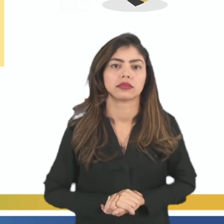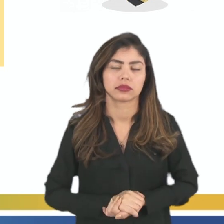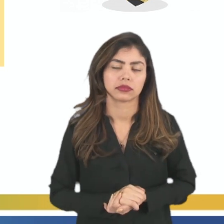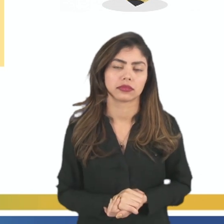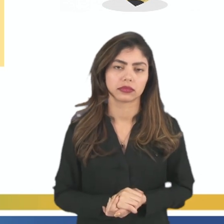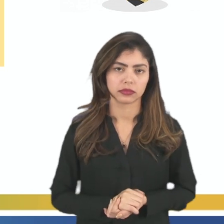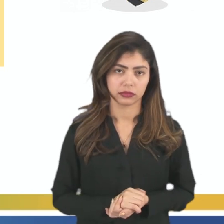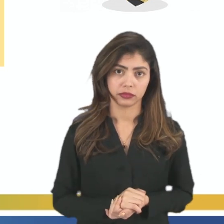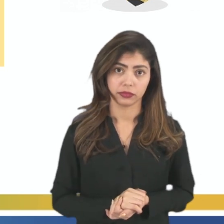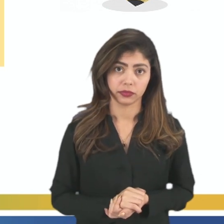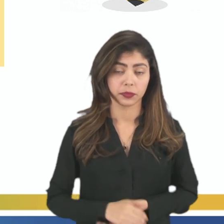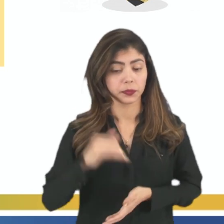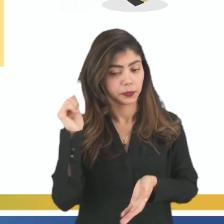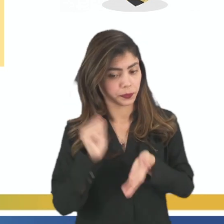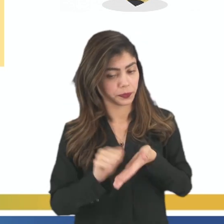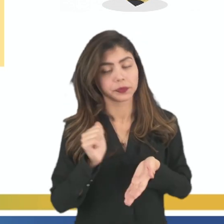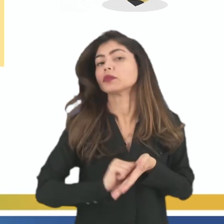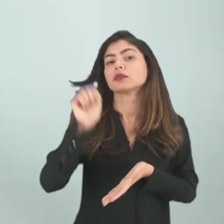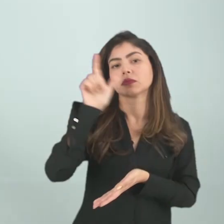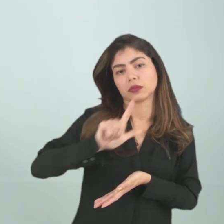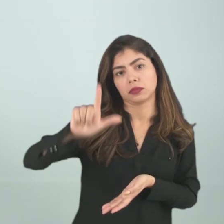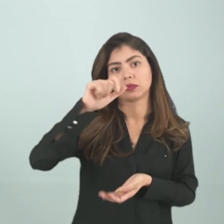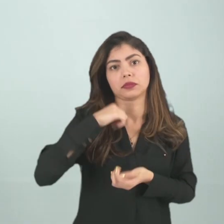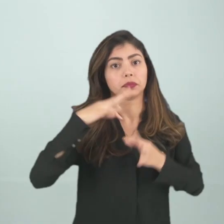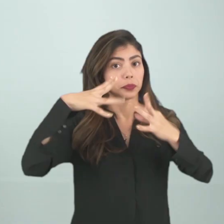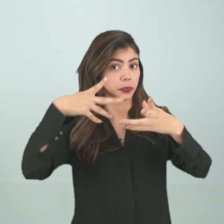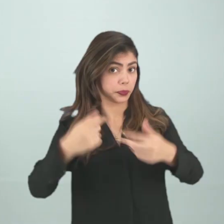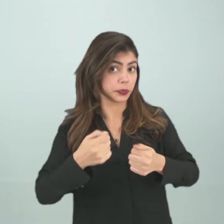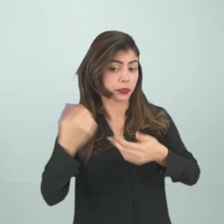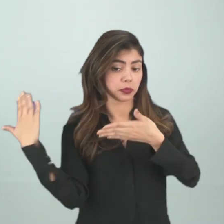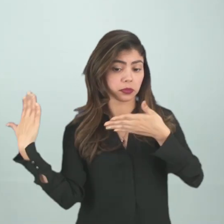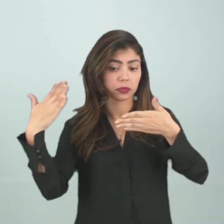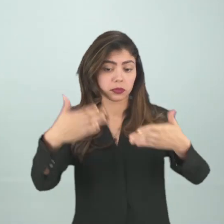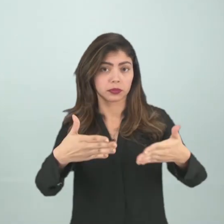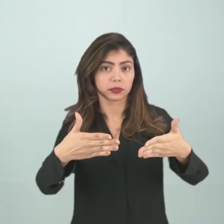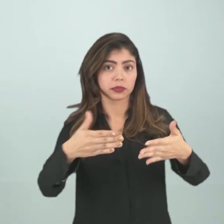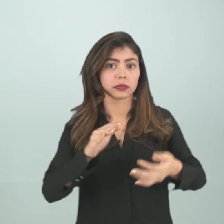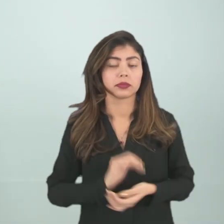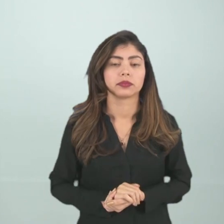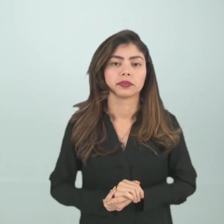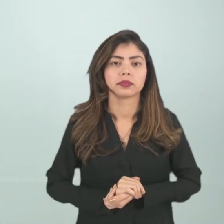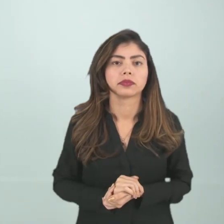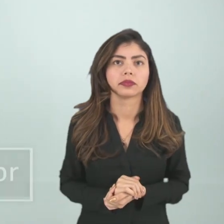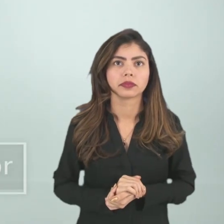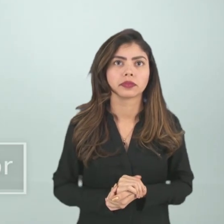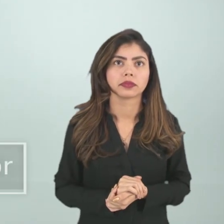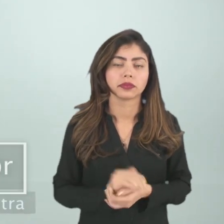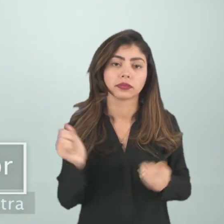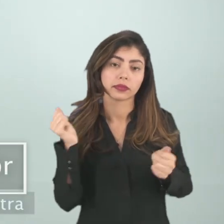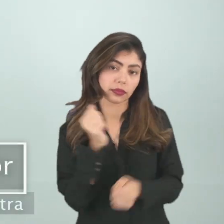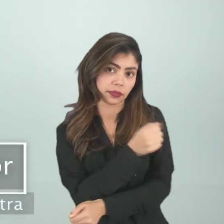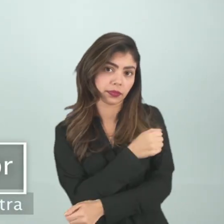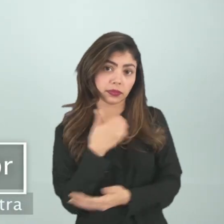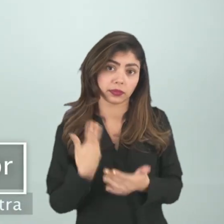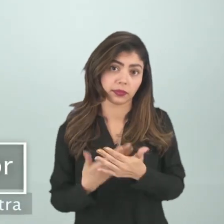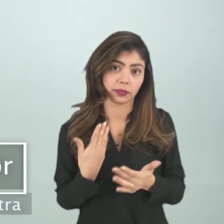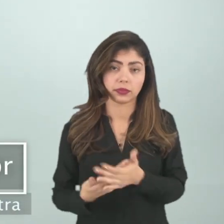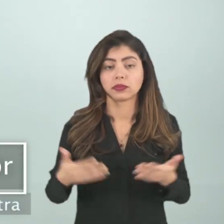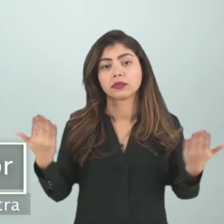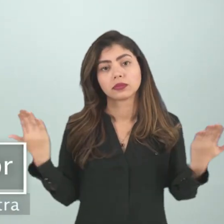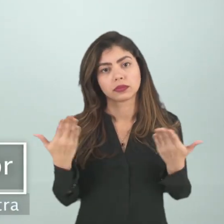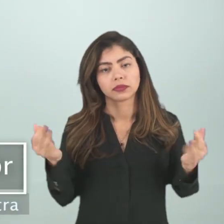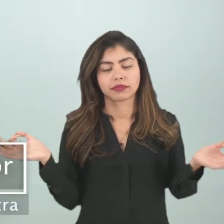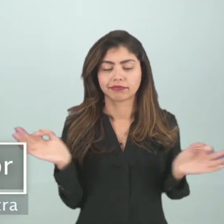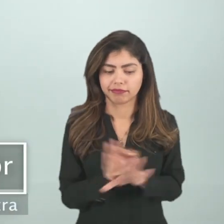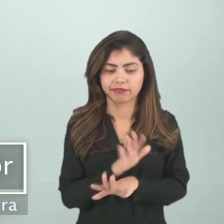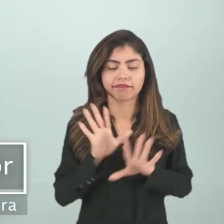-as. Então, essa memória, ela vai ter toda uma subjetividade, tá, gente? Então, a aula de hoje fica por